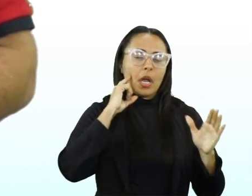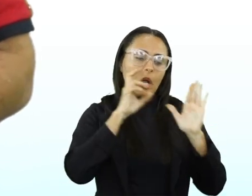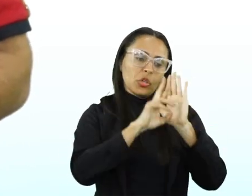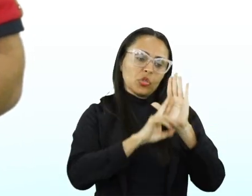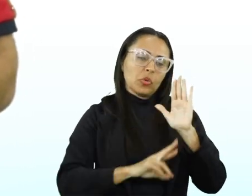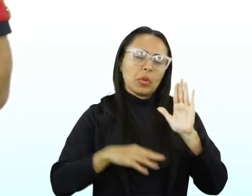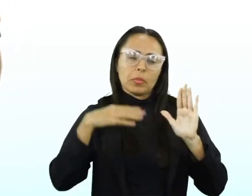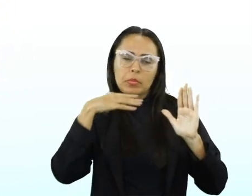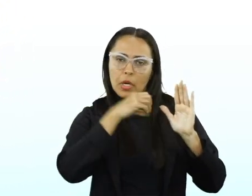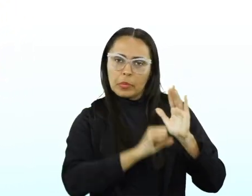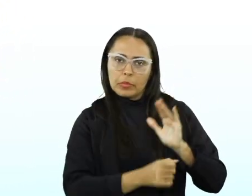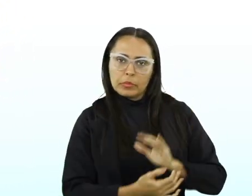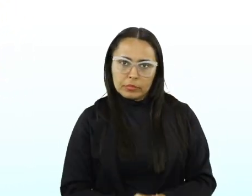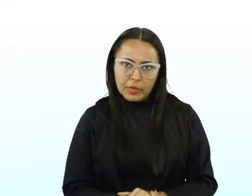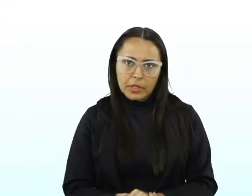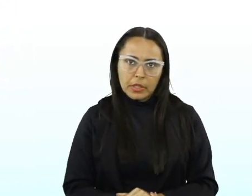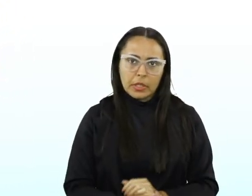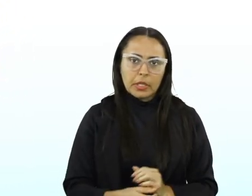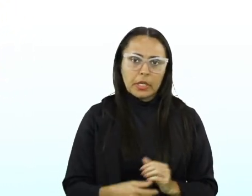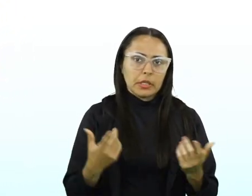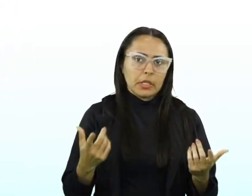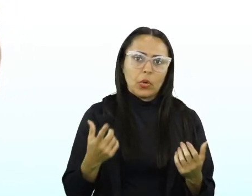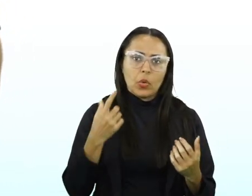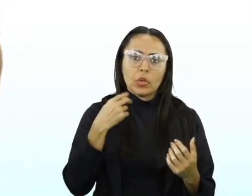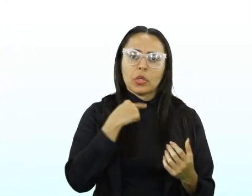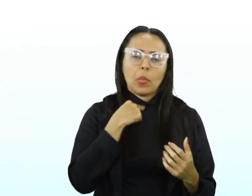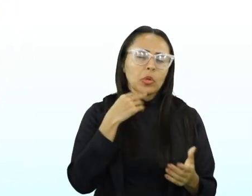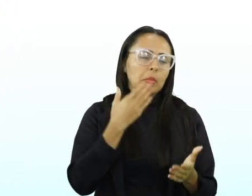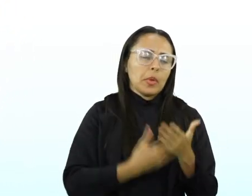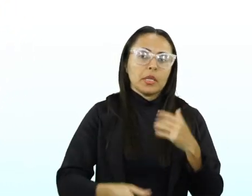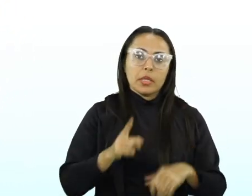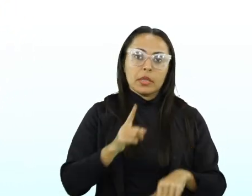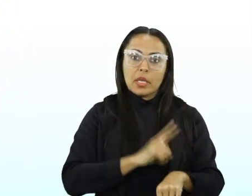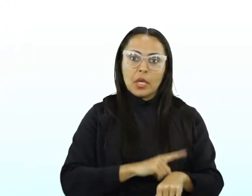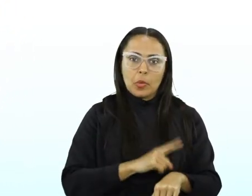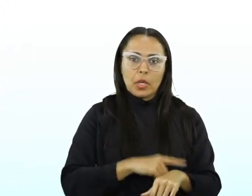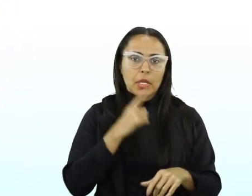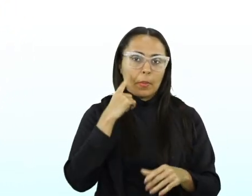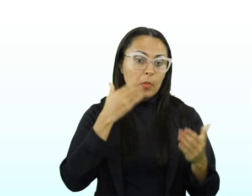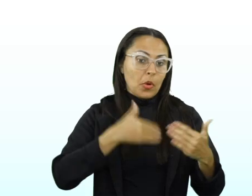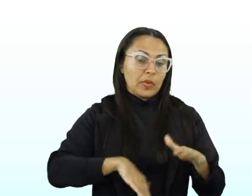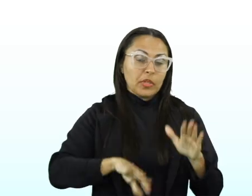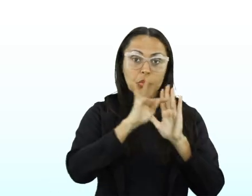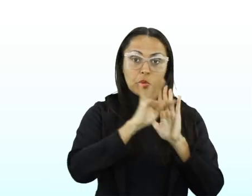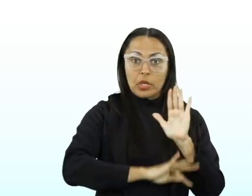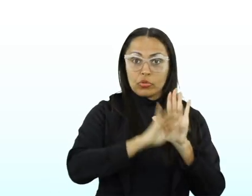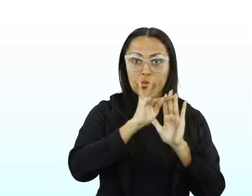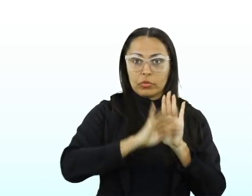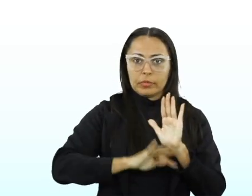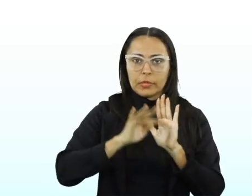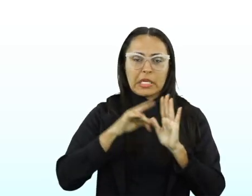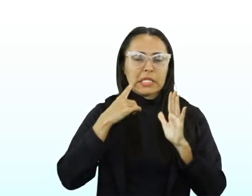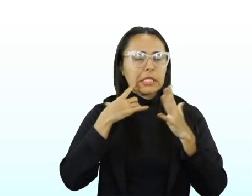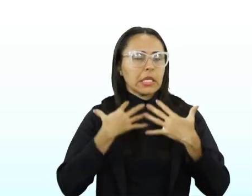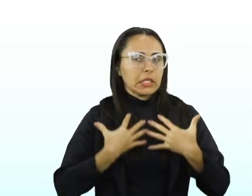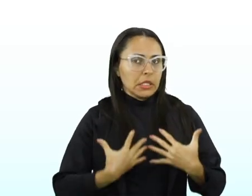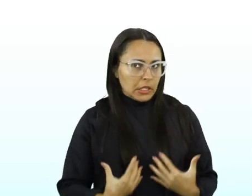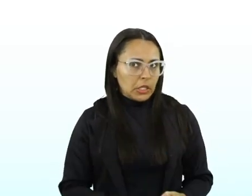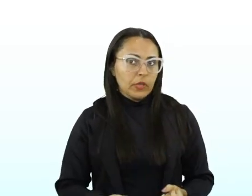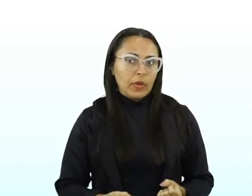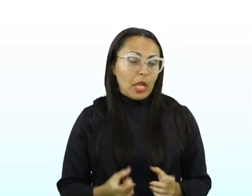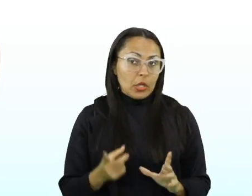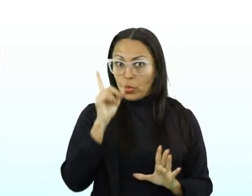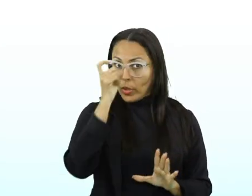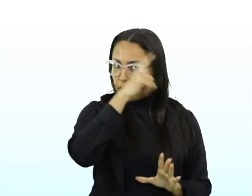rapidez maior. Até porque você não pode perder tempo, que a prova tem muitos textos. A prova do Enem é uma prova cansativa. Não é